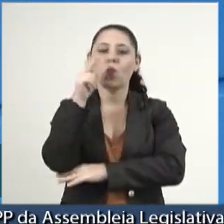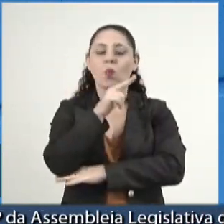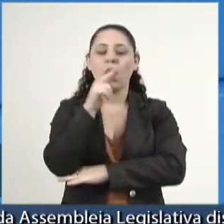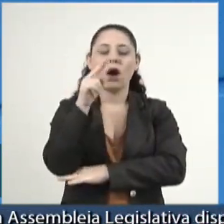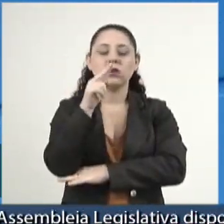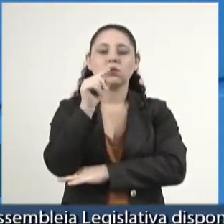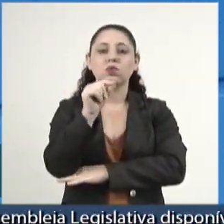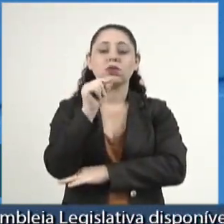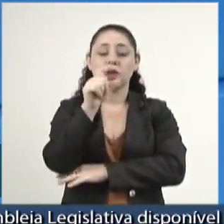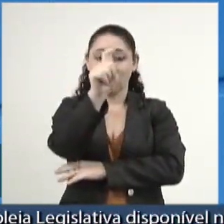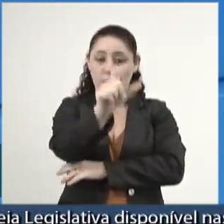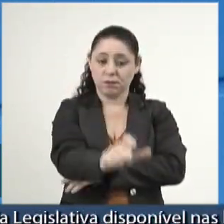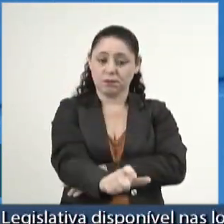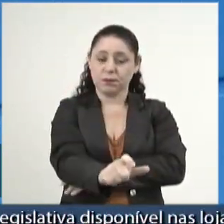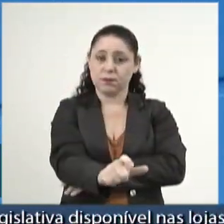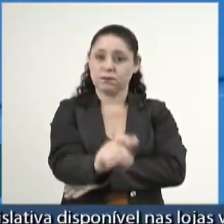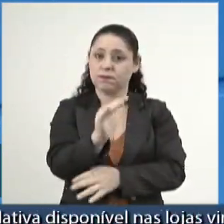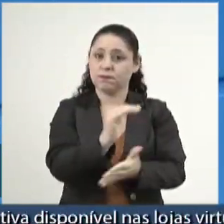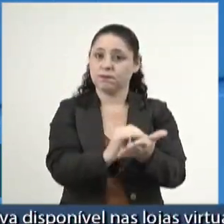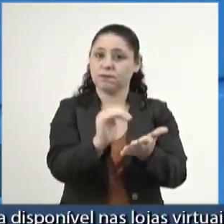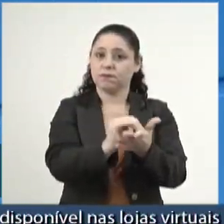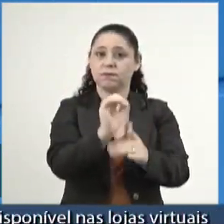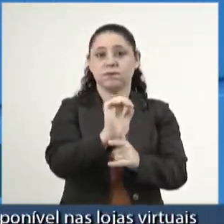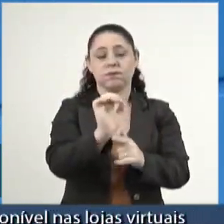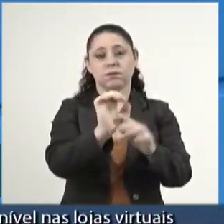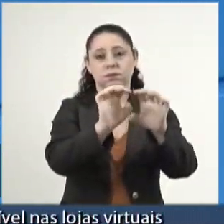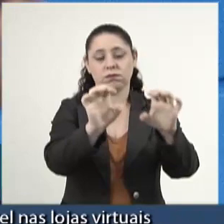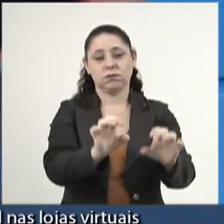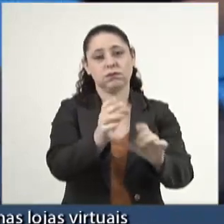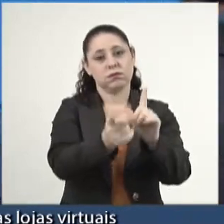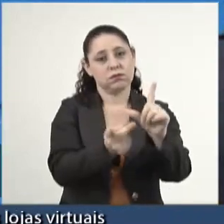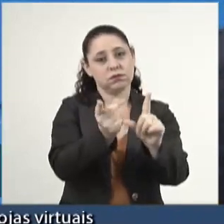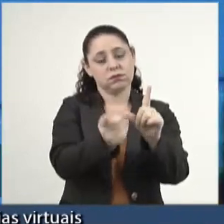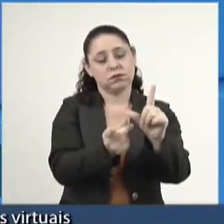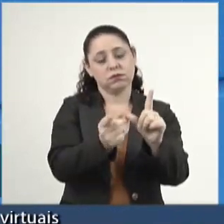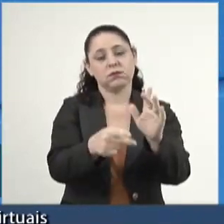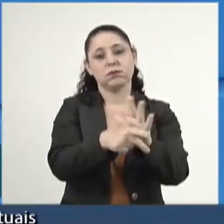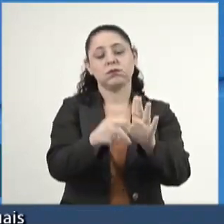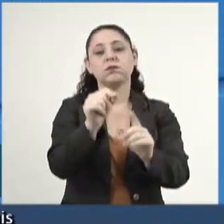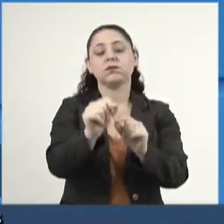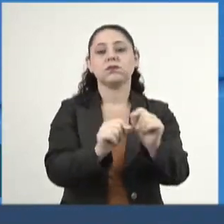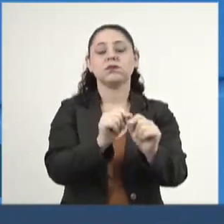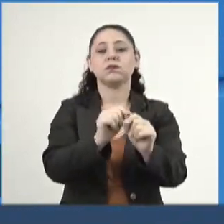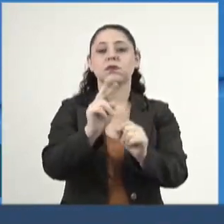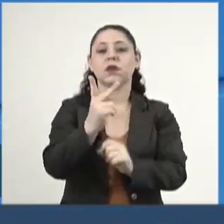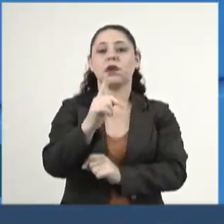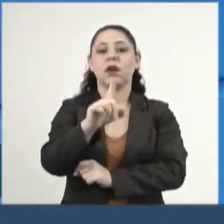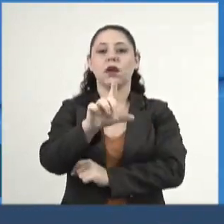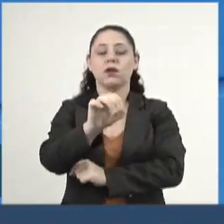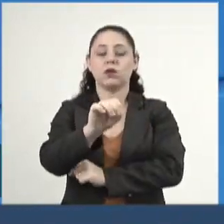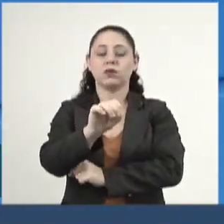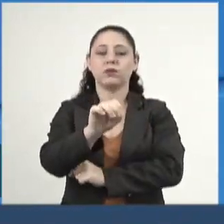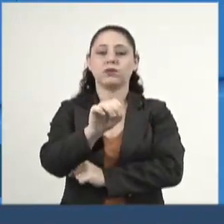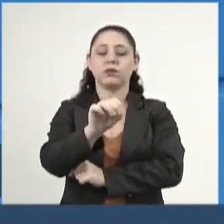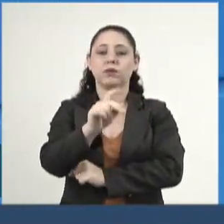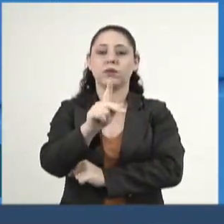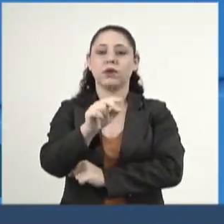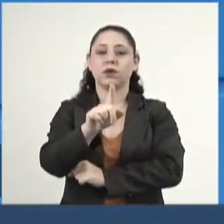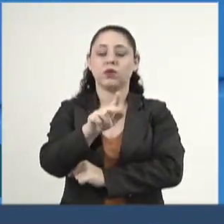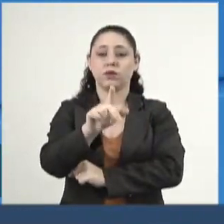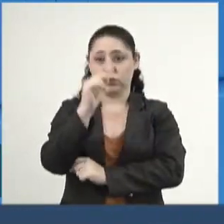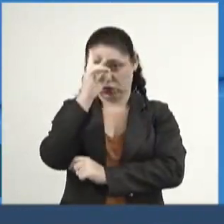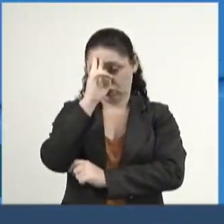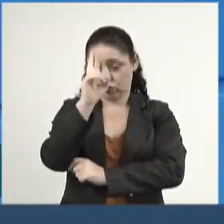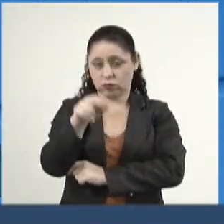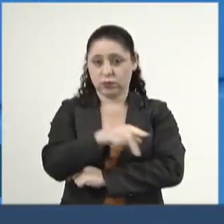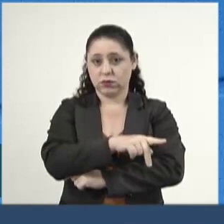deste Poder Legislativo, excelentíssimo senhor secretário de Estado de Infraestrutura e Logística, senhor Hélio Pelufo Filha, excelentíssimo senhor diretor,